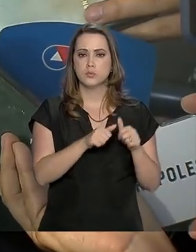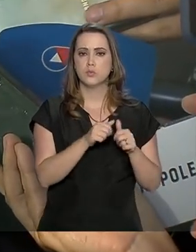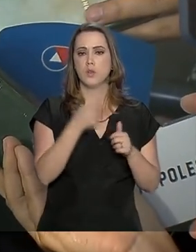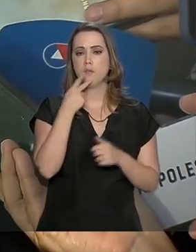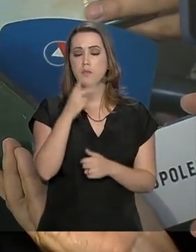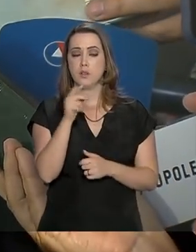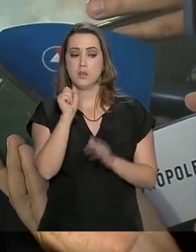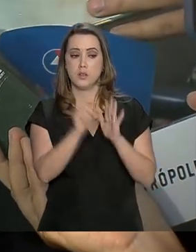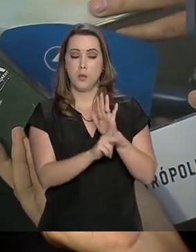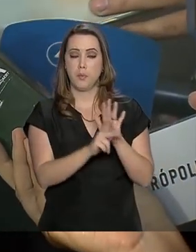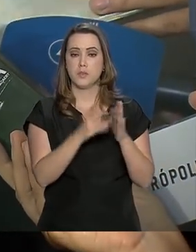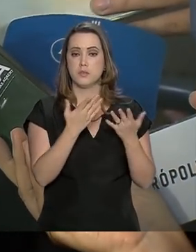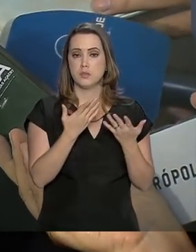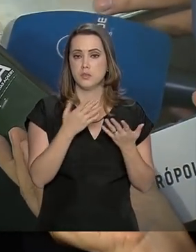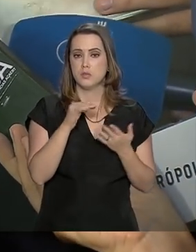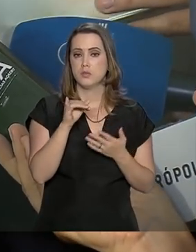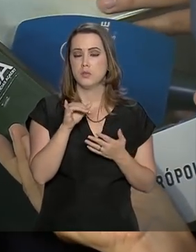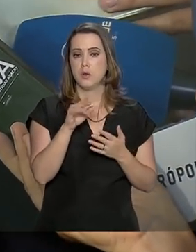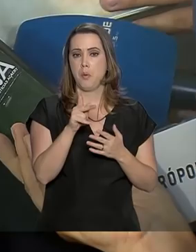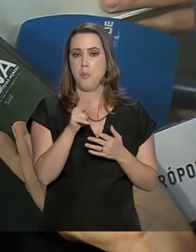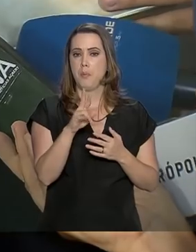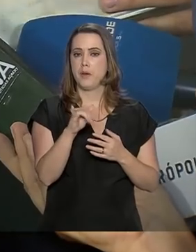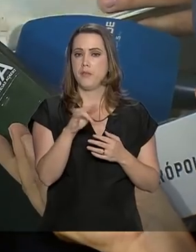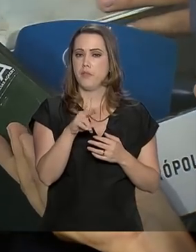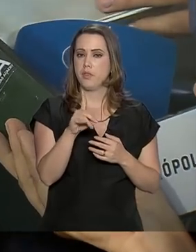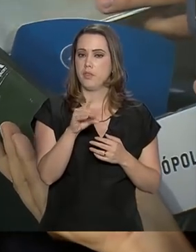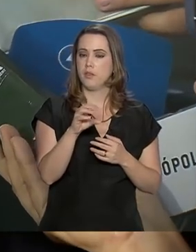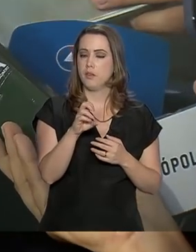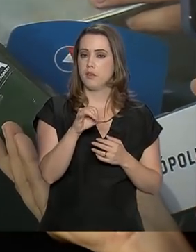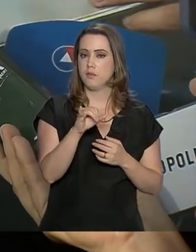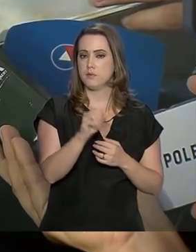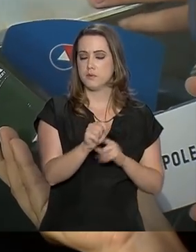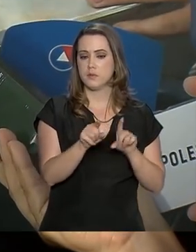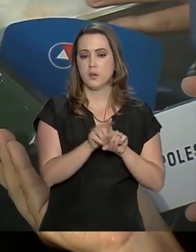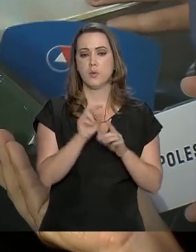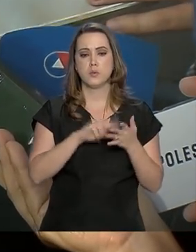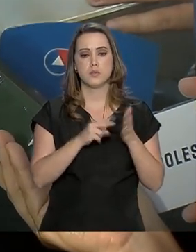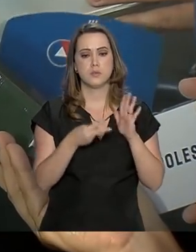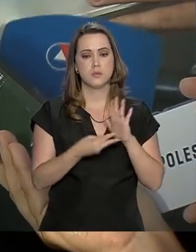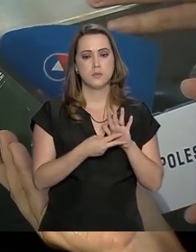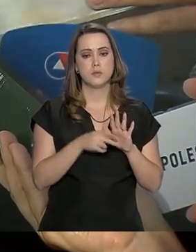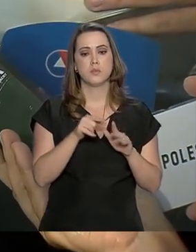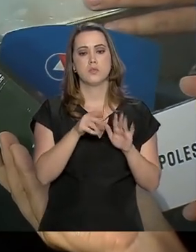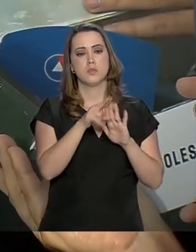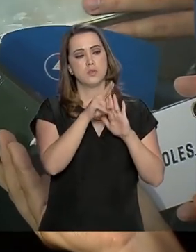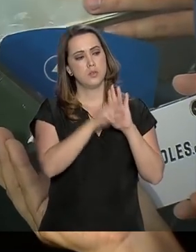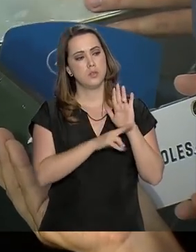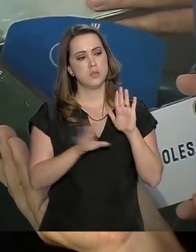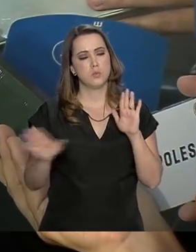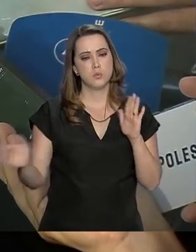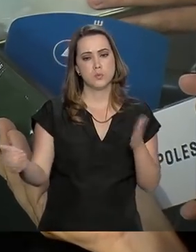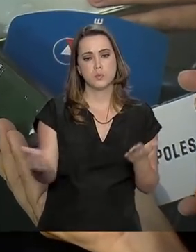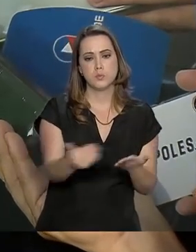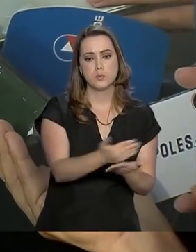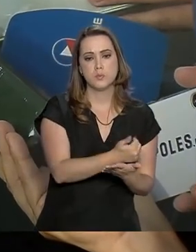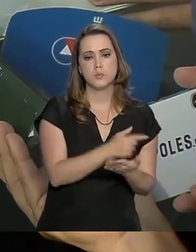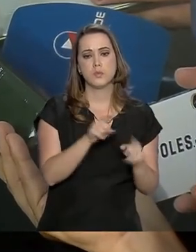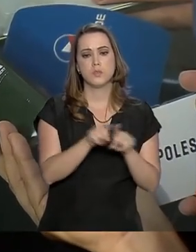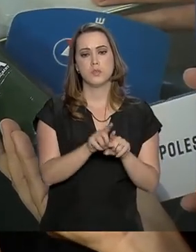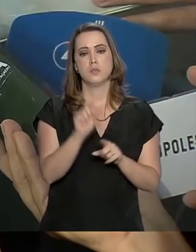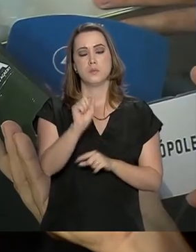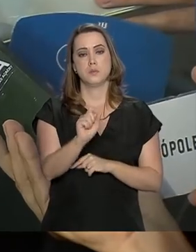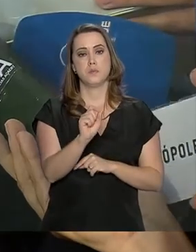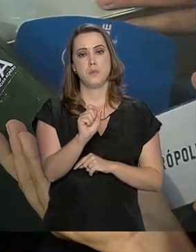Previdência Social, como estava na mensagem presidencial. Ou seja, um regime de capitalização que